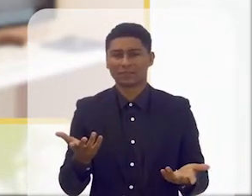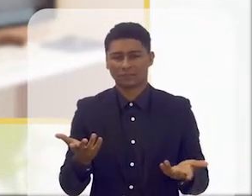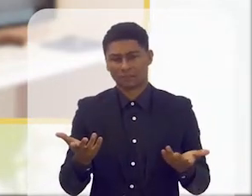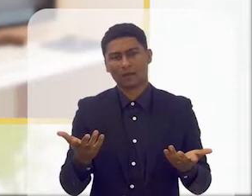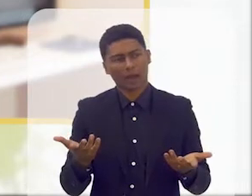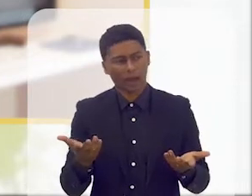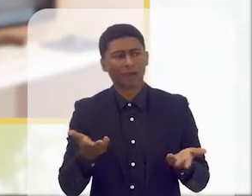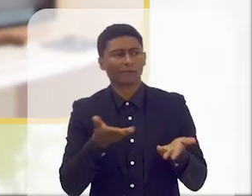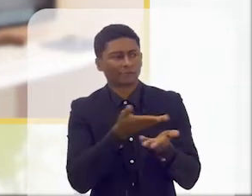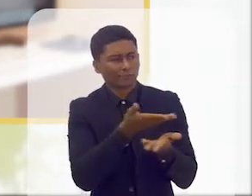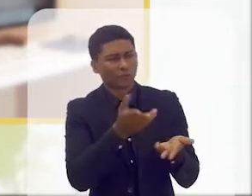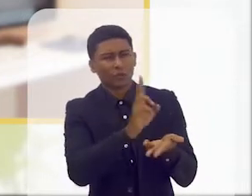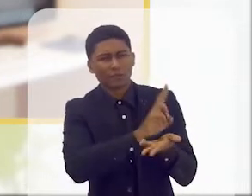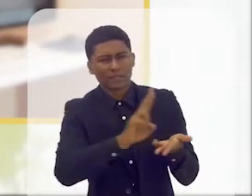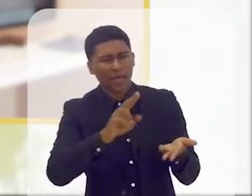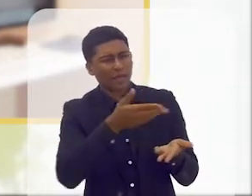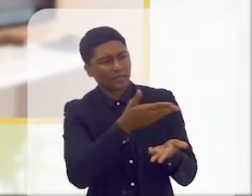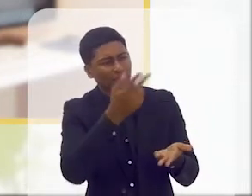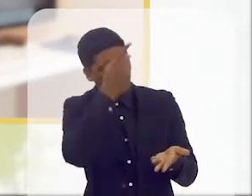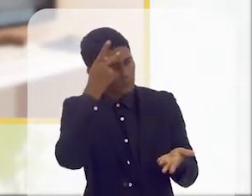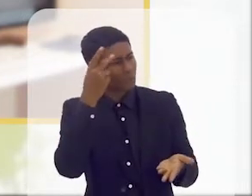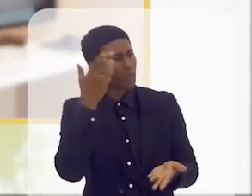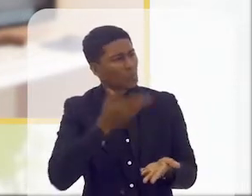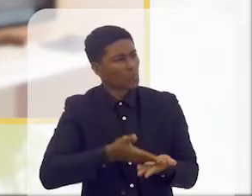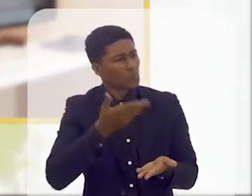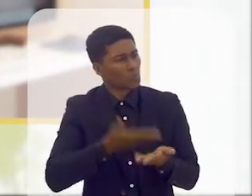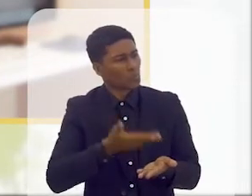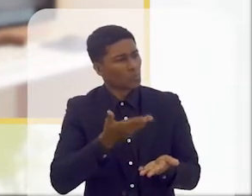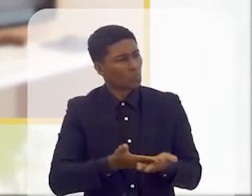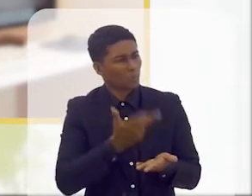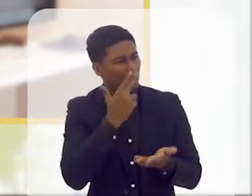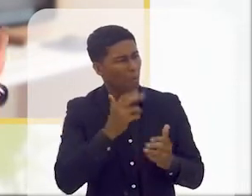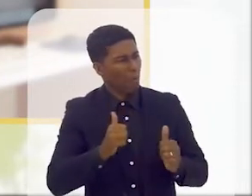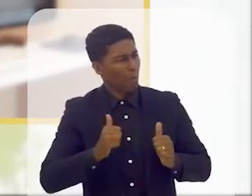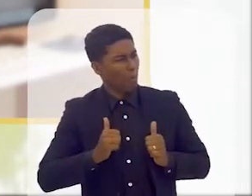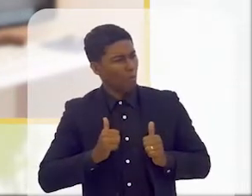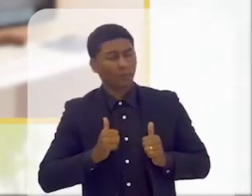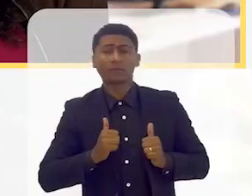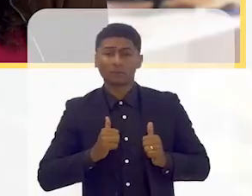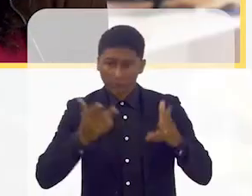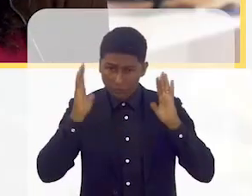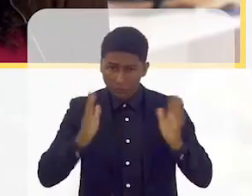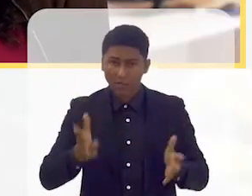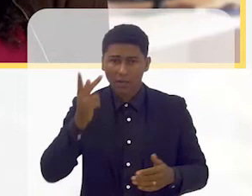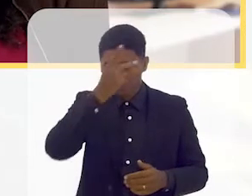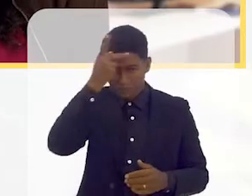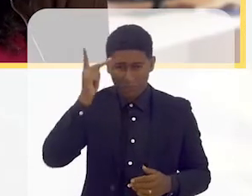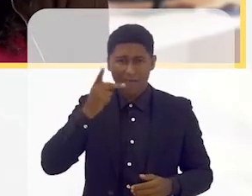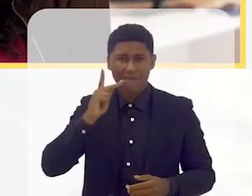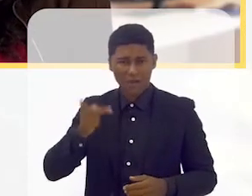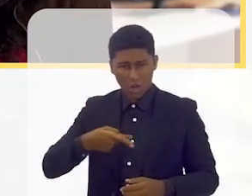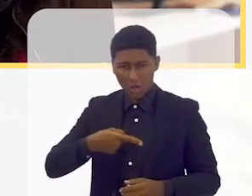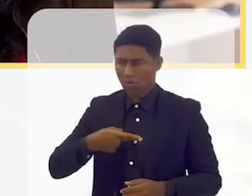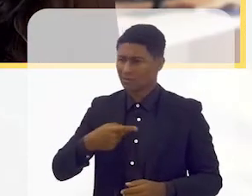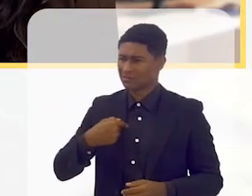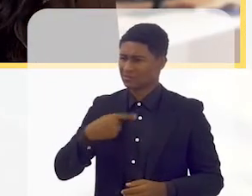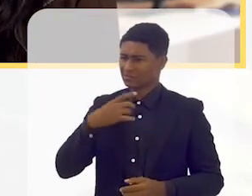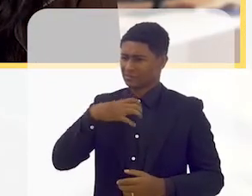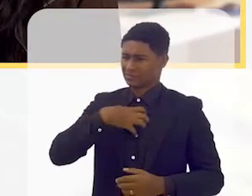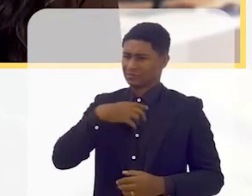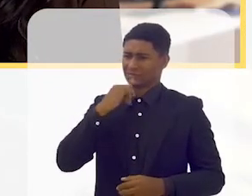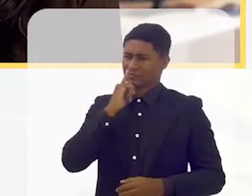ah, os caras estão lá só estudando, estudando, estudando e não fazem nada. A gente escuta coisas assim, sabe? Que são muito